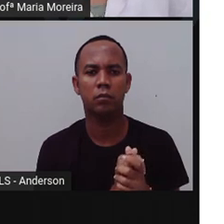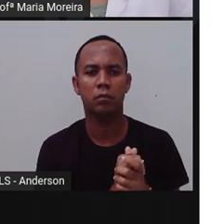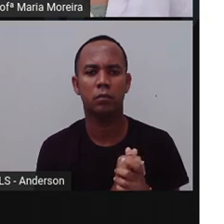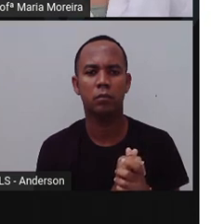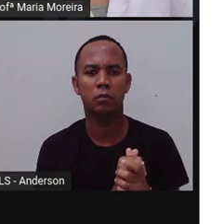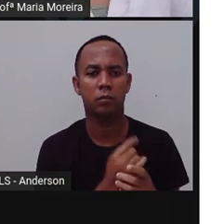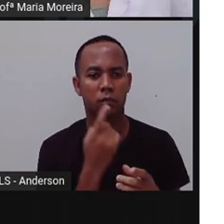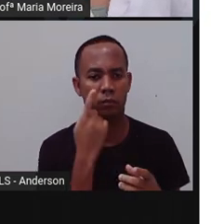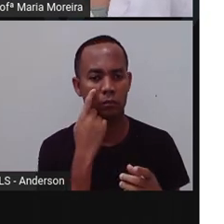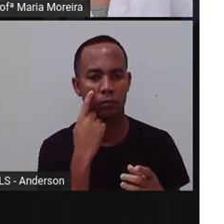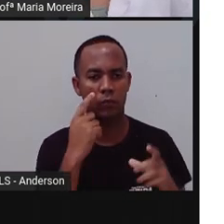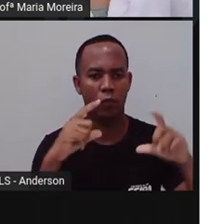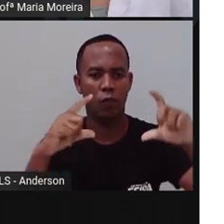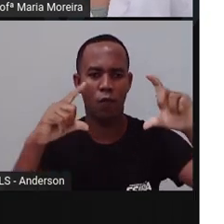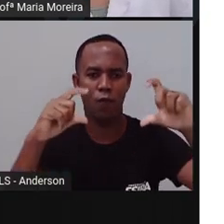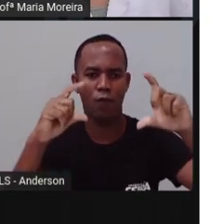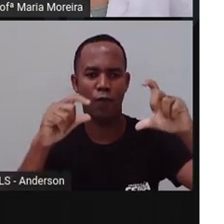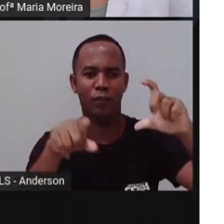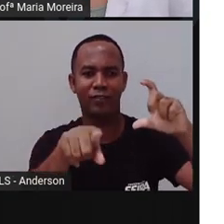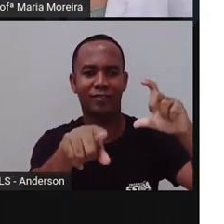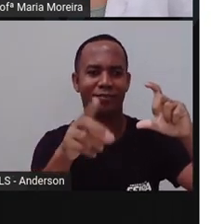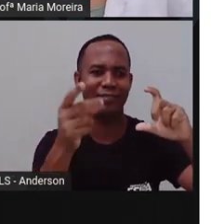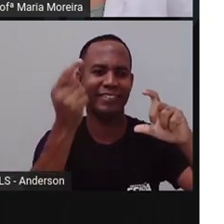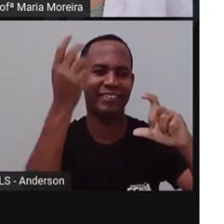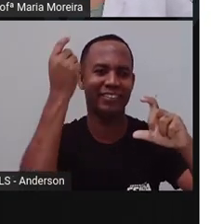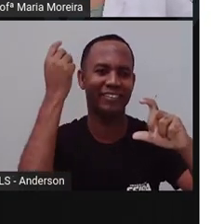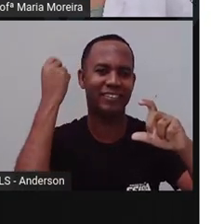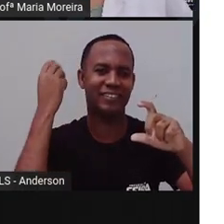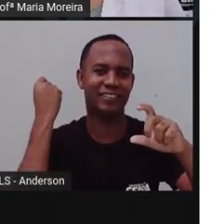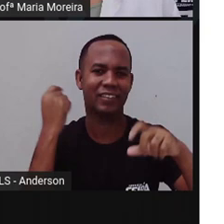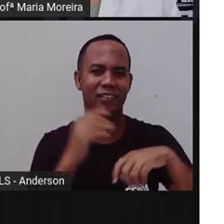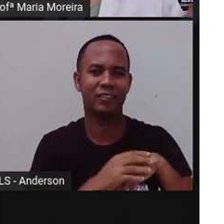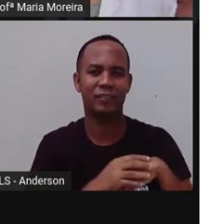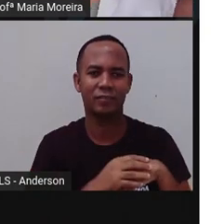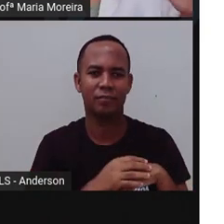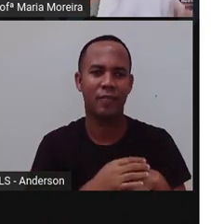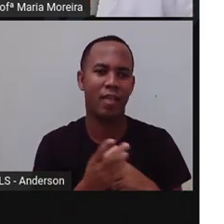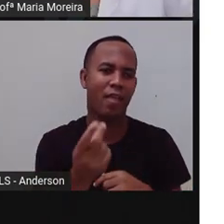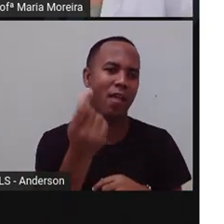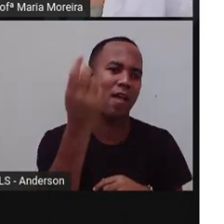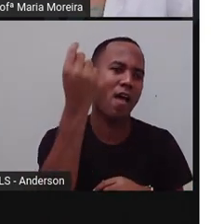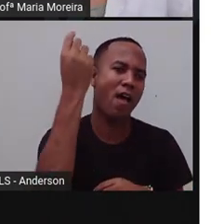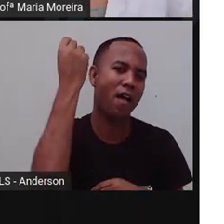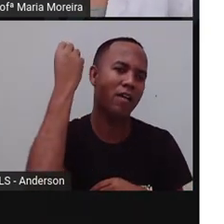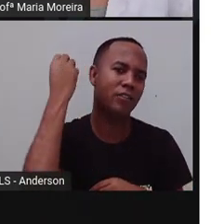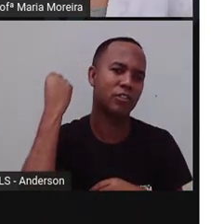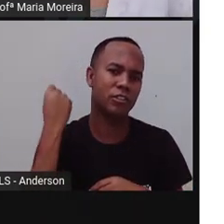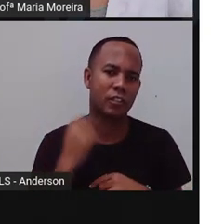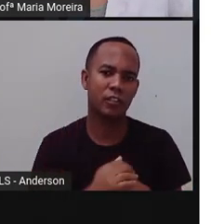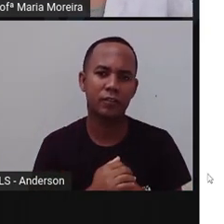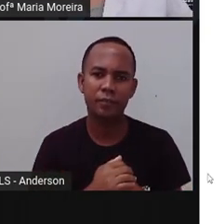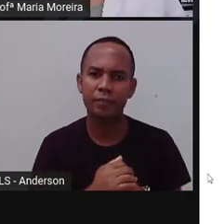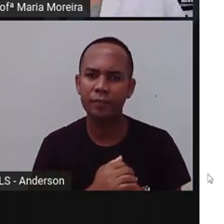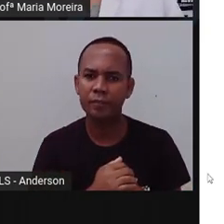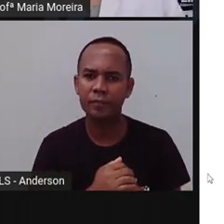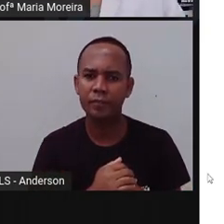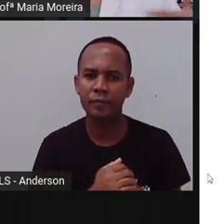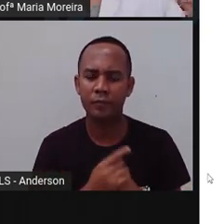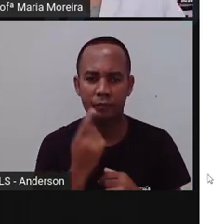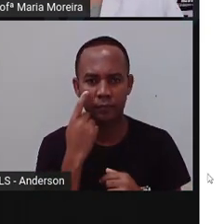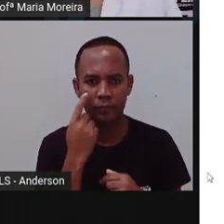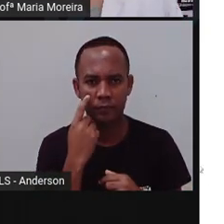Bom, e aqui a imagem, a tem, né? Uma sala, o professor, mas essa já é uma imagem um pouco mais atual. Mas aí a Pró quis